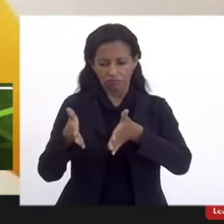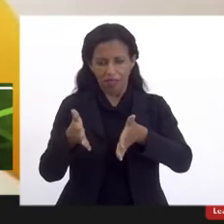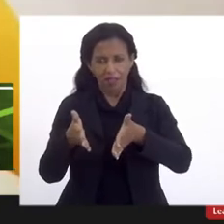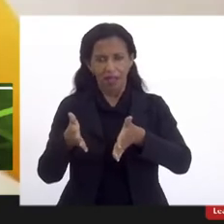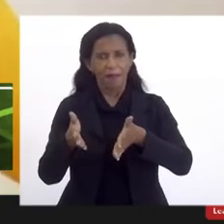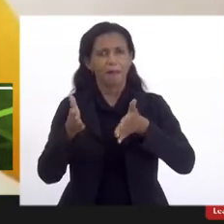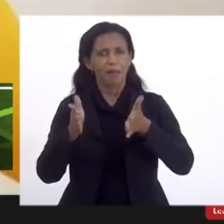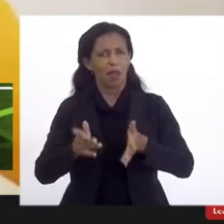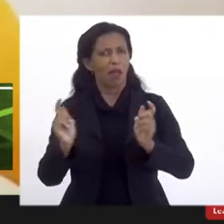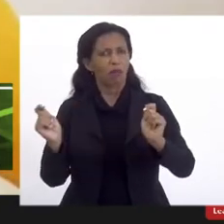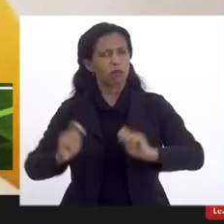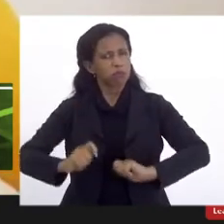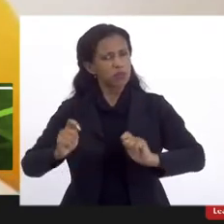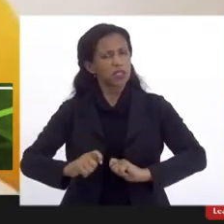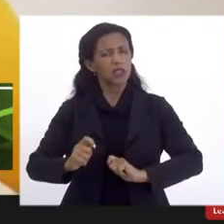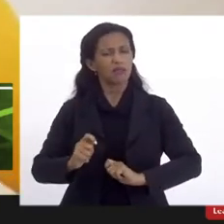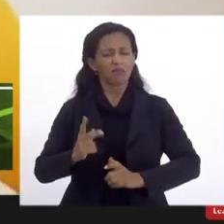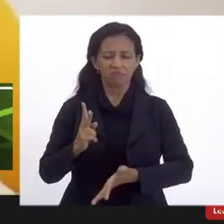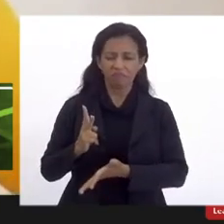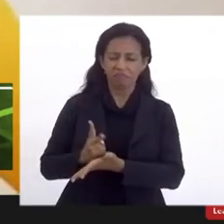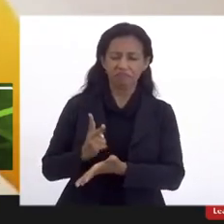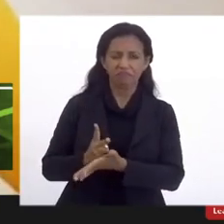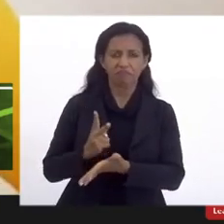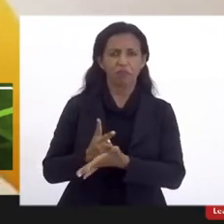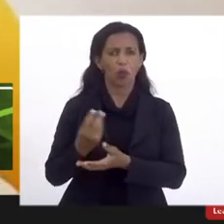caminho possível desde sempre, como